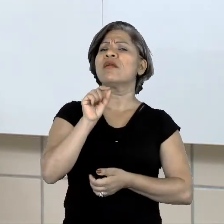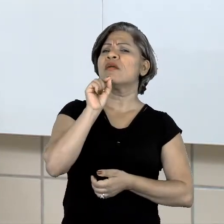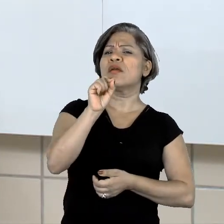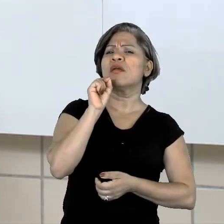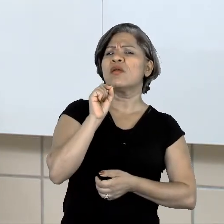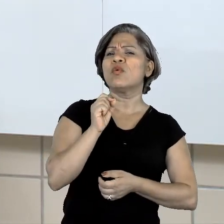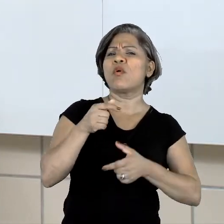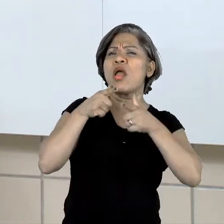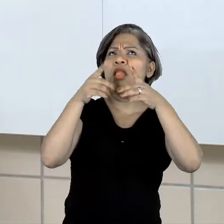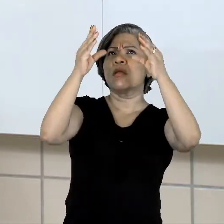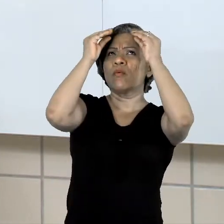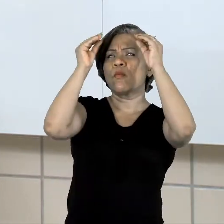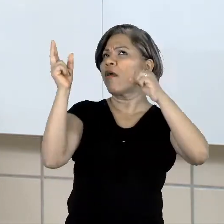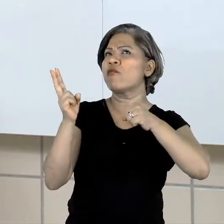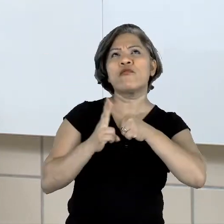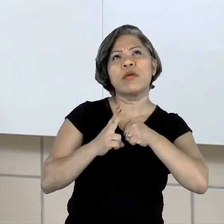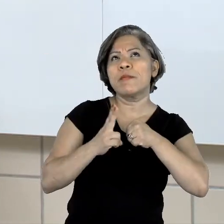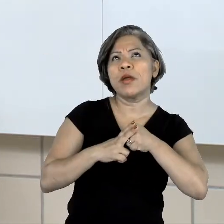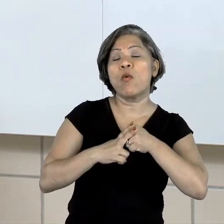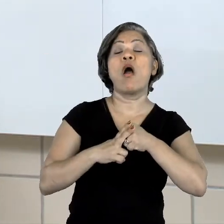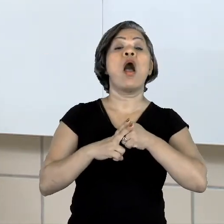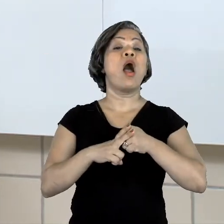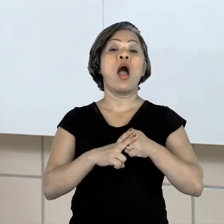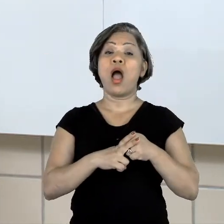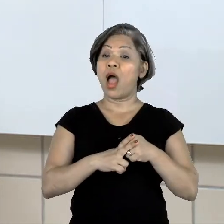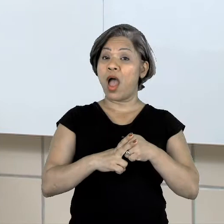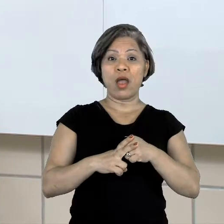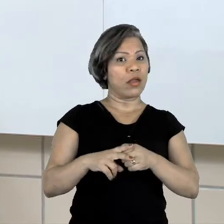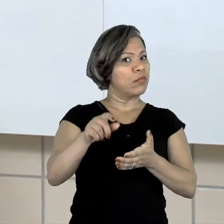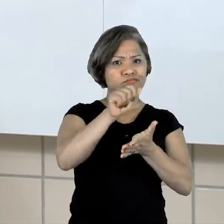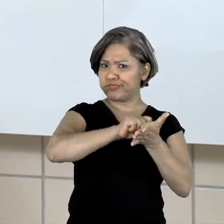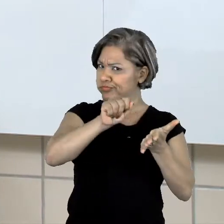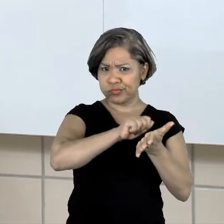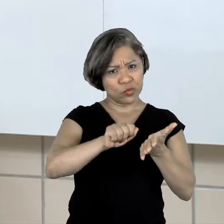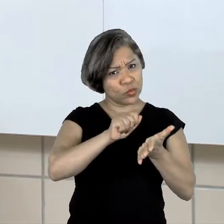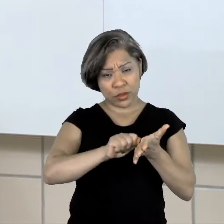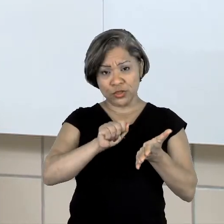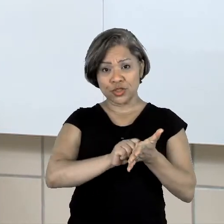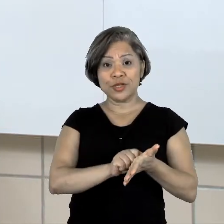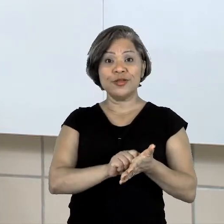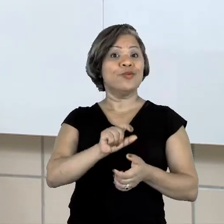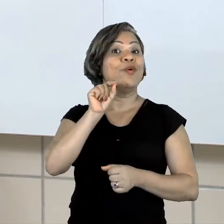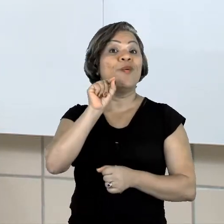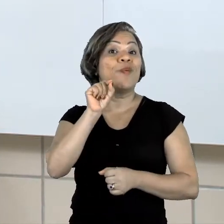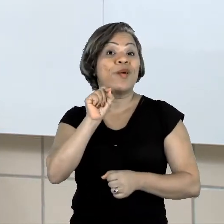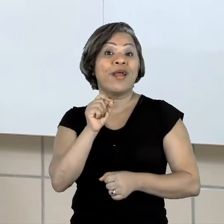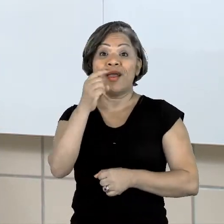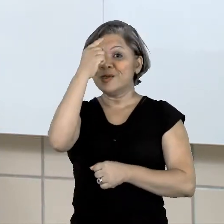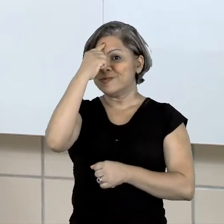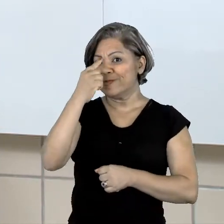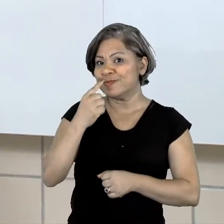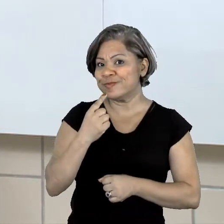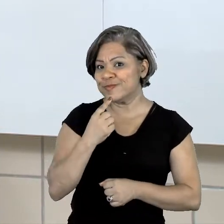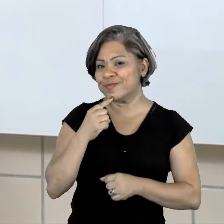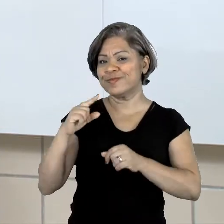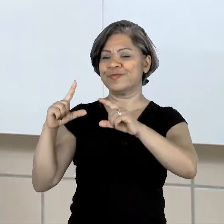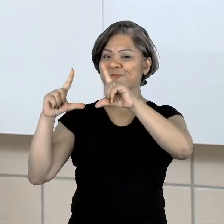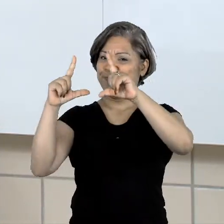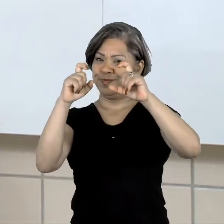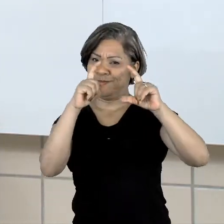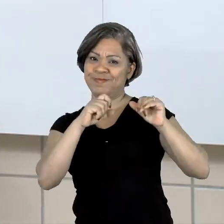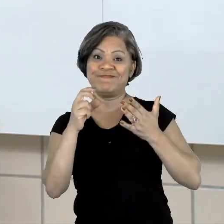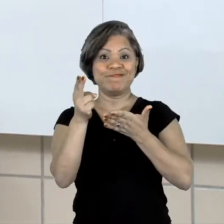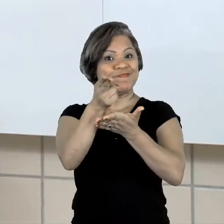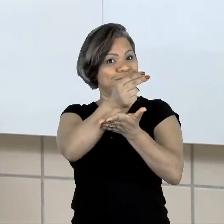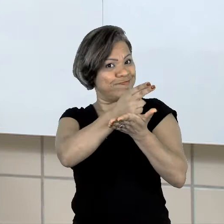É o que não é escrito, não é verdade? É as imagens, as expressões, os desenhos que aparecem